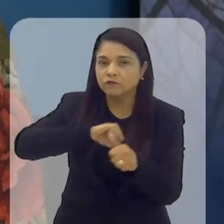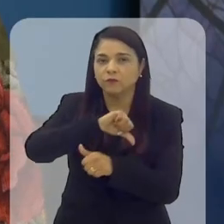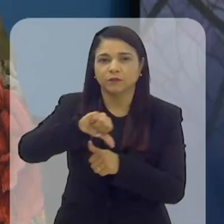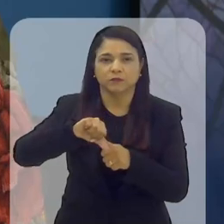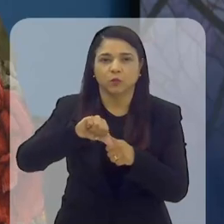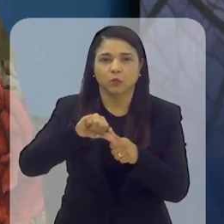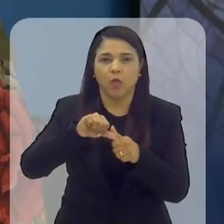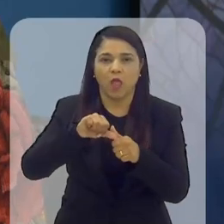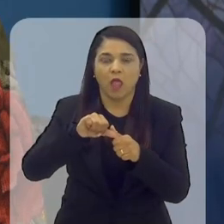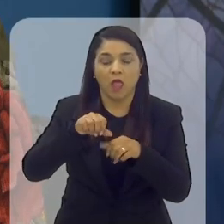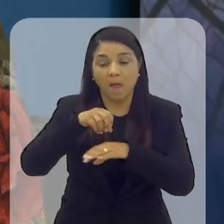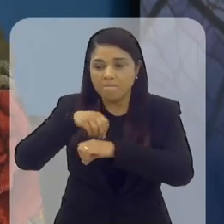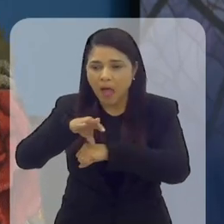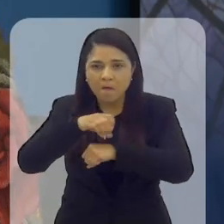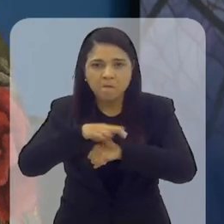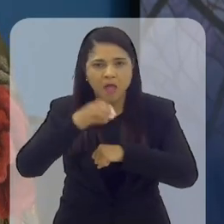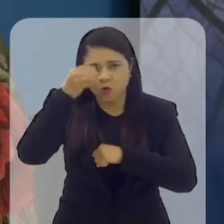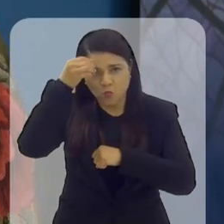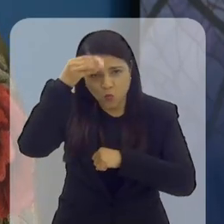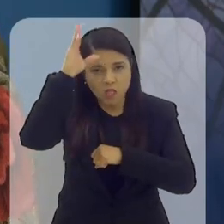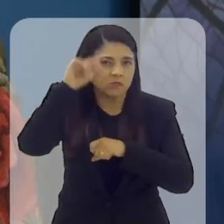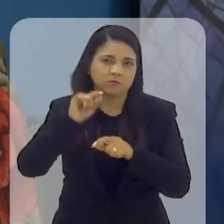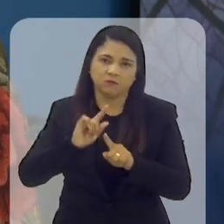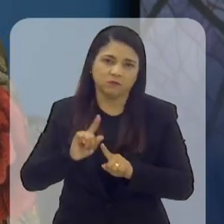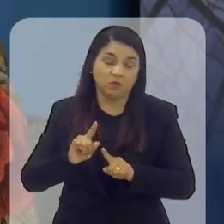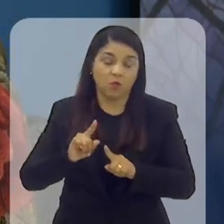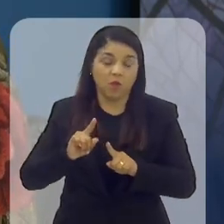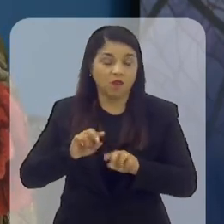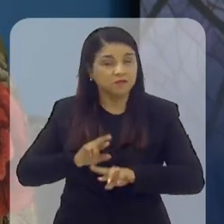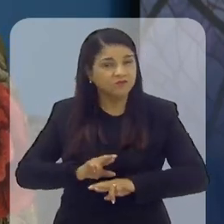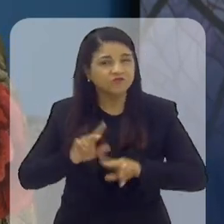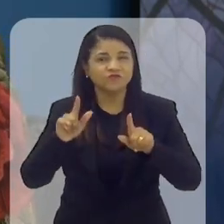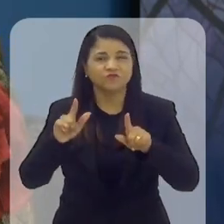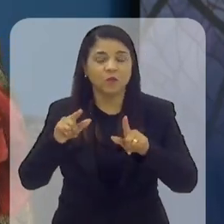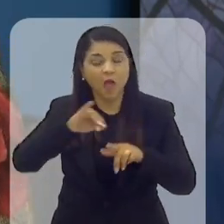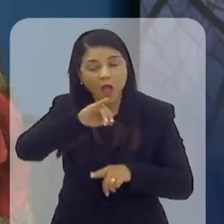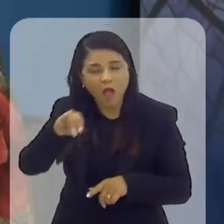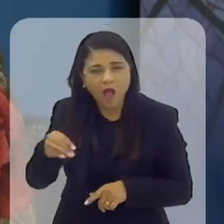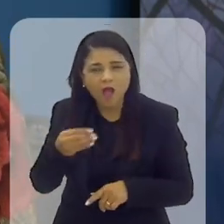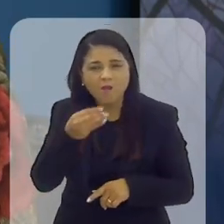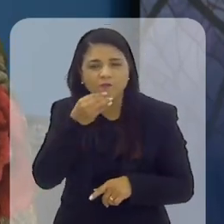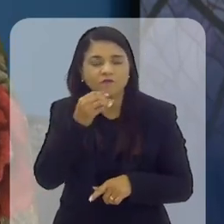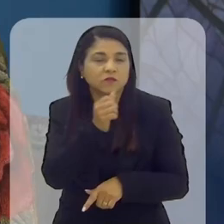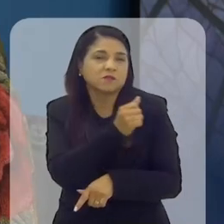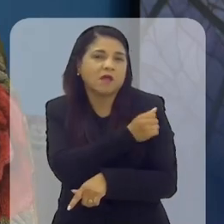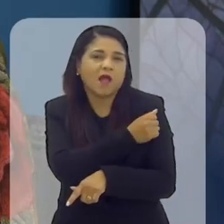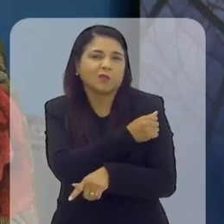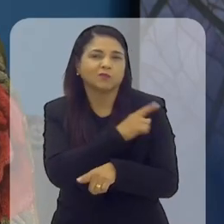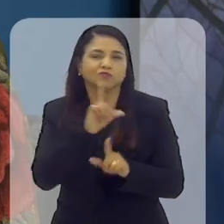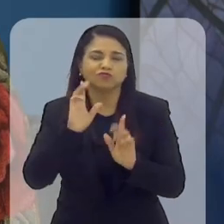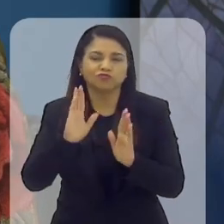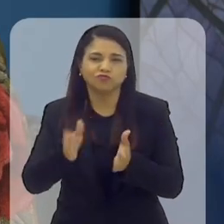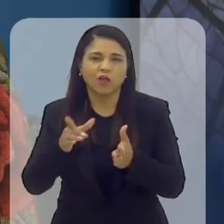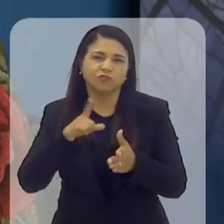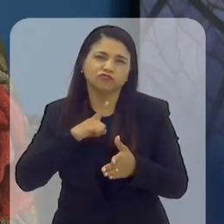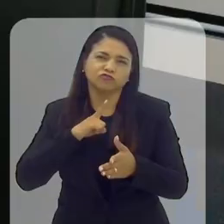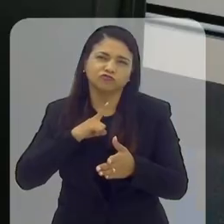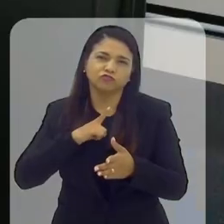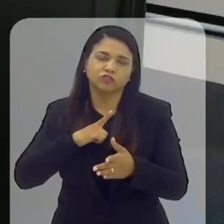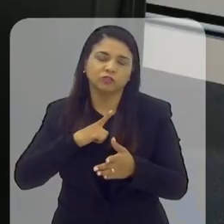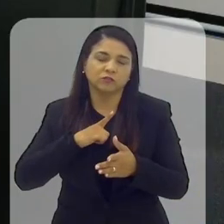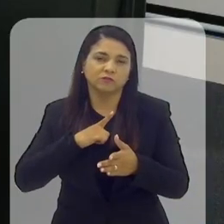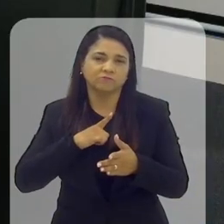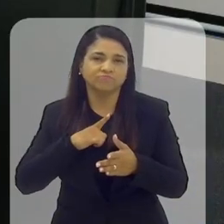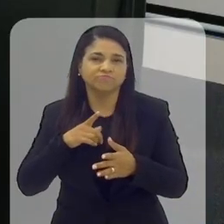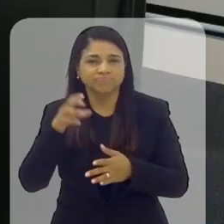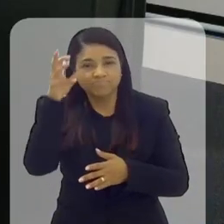não transferência de conhecimento, mas de produção, de aproveitar o que os nossos alunos já teriam de